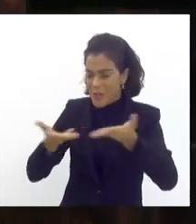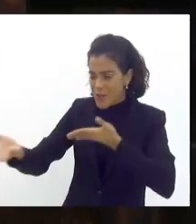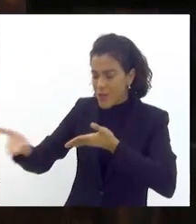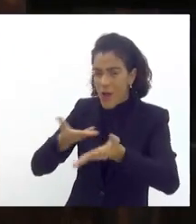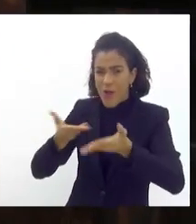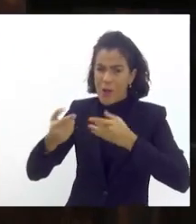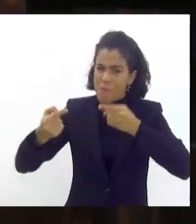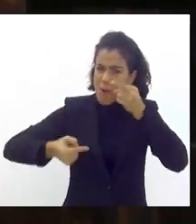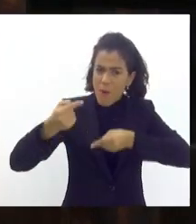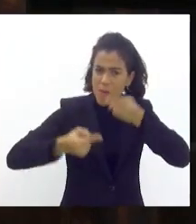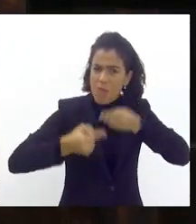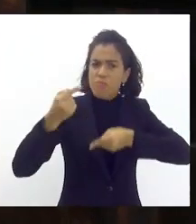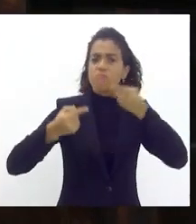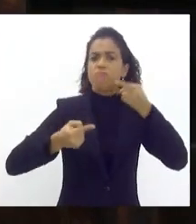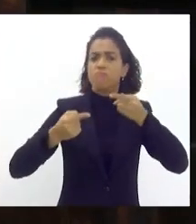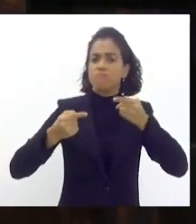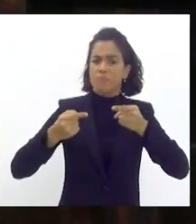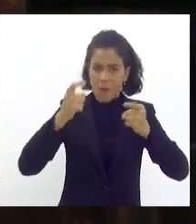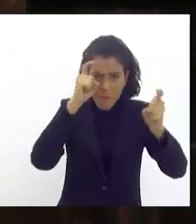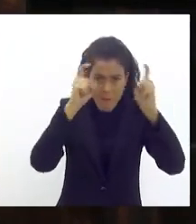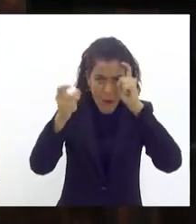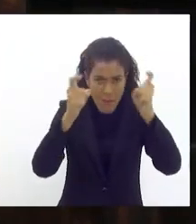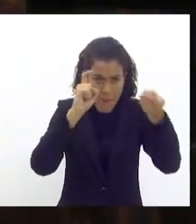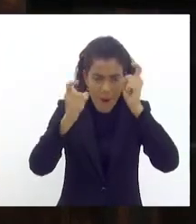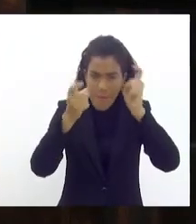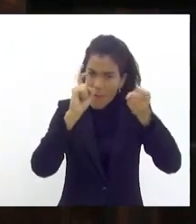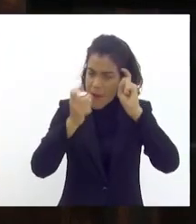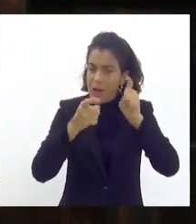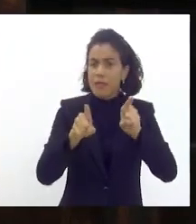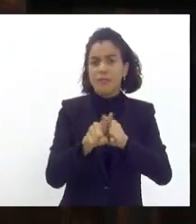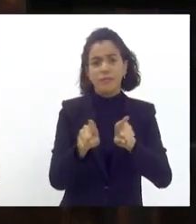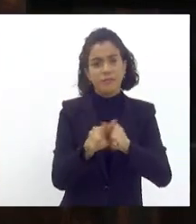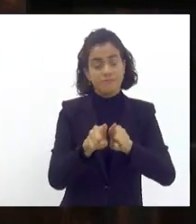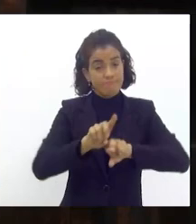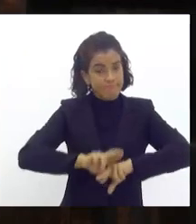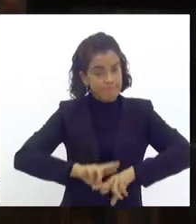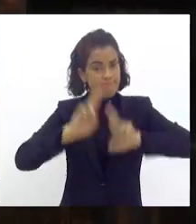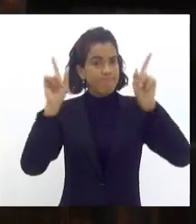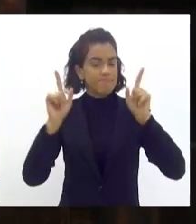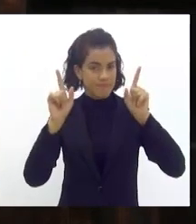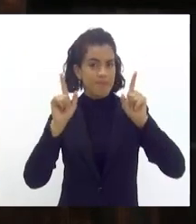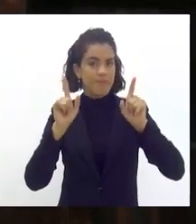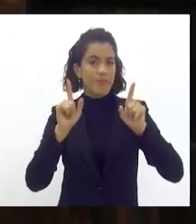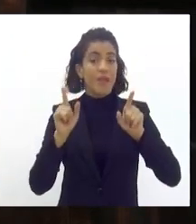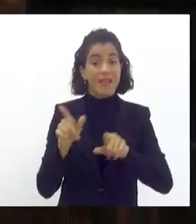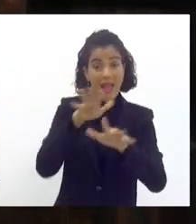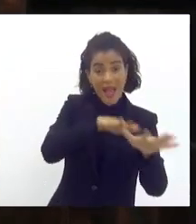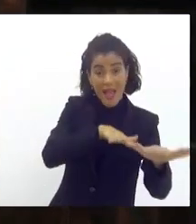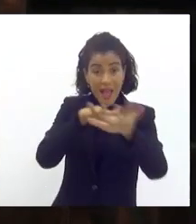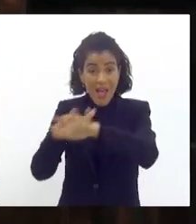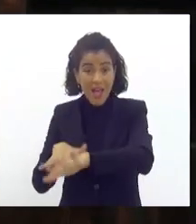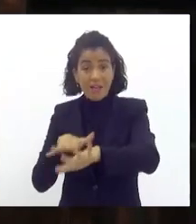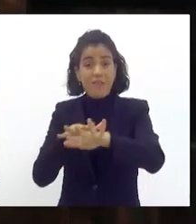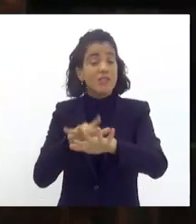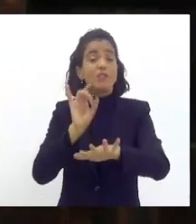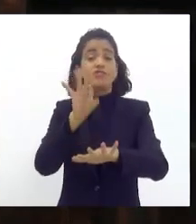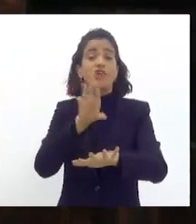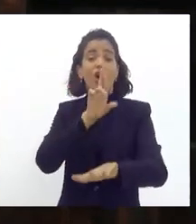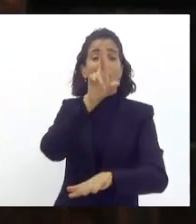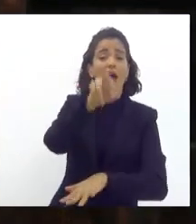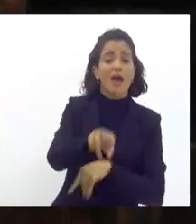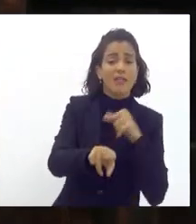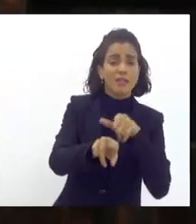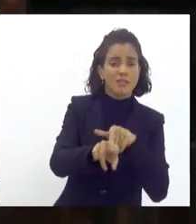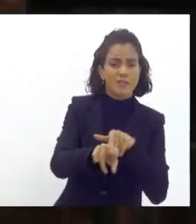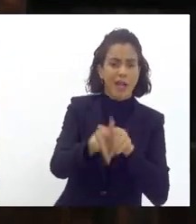debate discute pensa diferente aquilo que a gente leva para a avenida é a culminância desse projeto